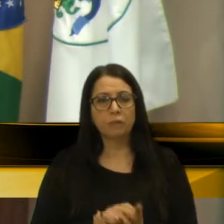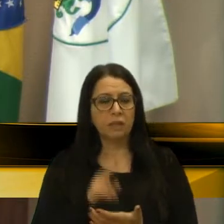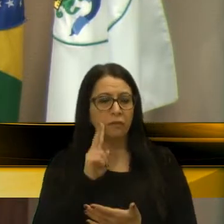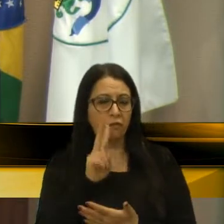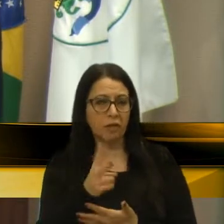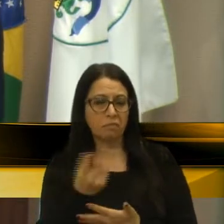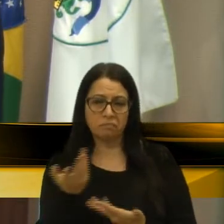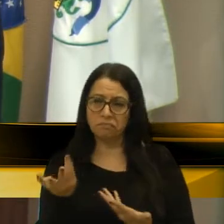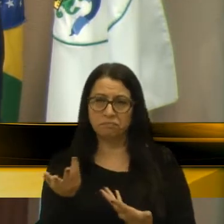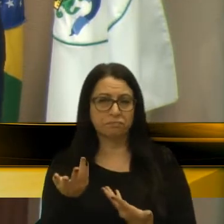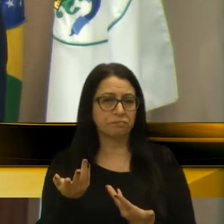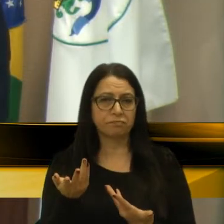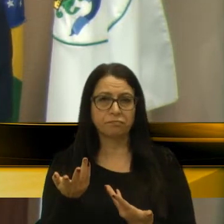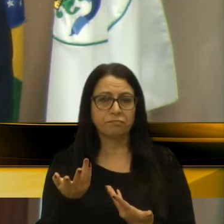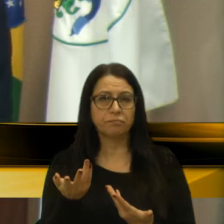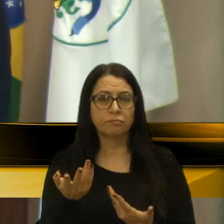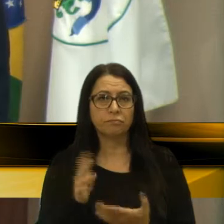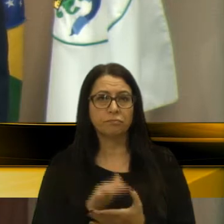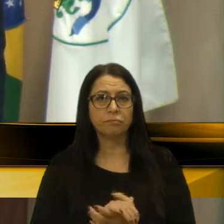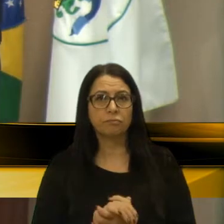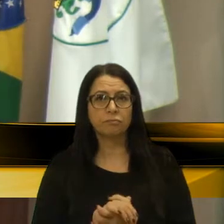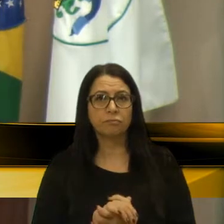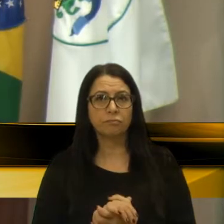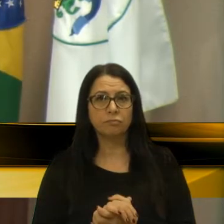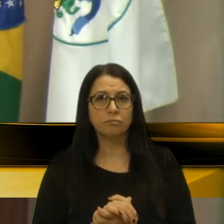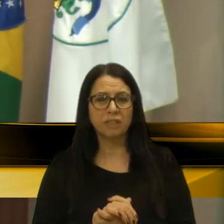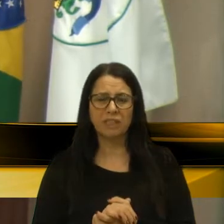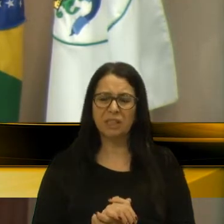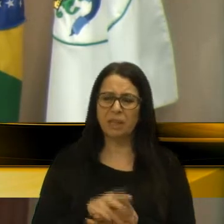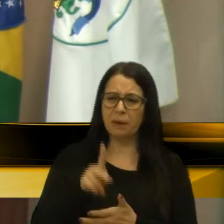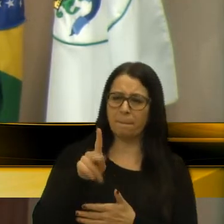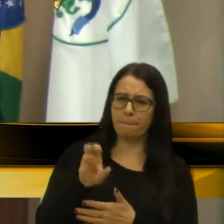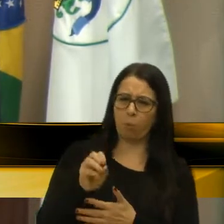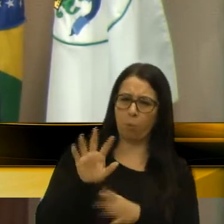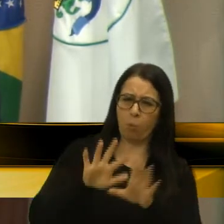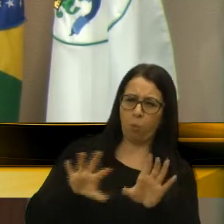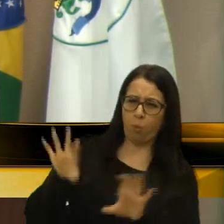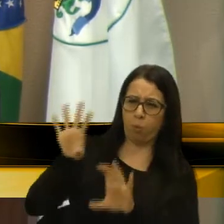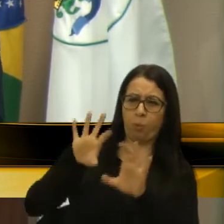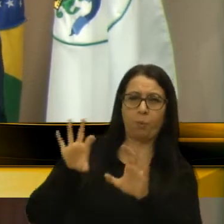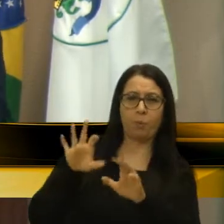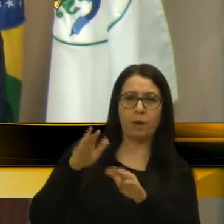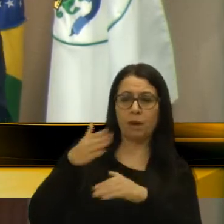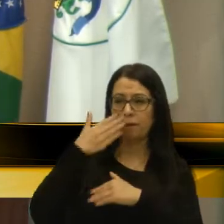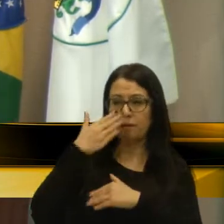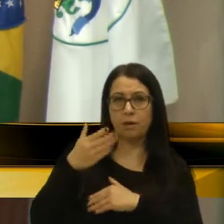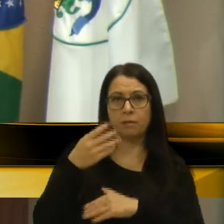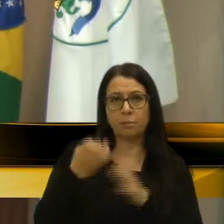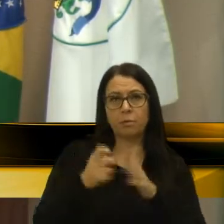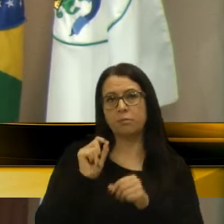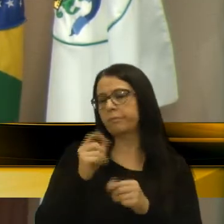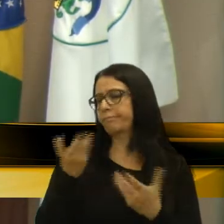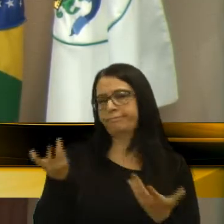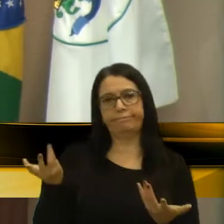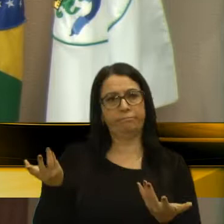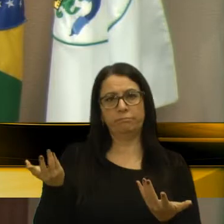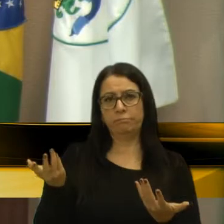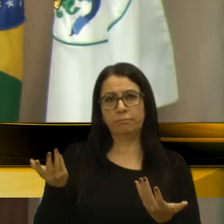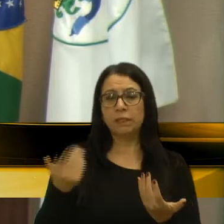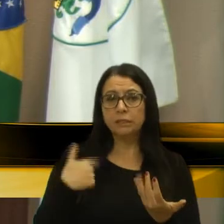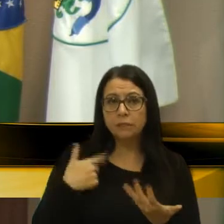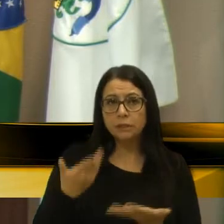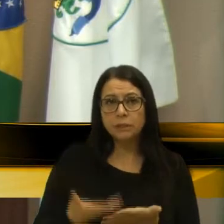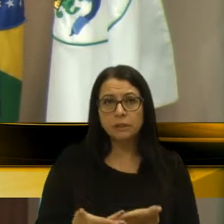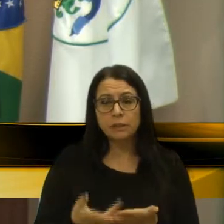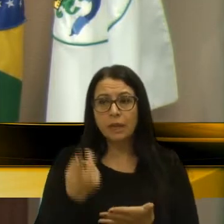situação, daquele poeirão na frente de uma empresa. O que é isso? A gente fica, muitas vezes,